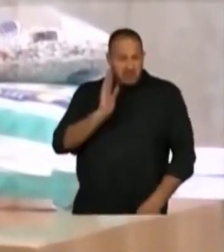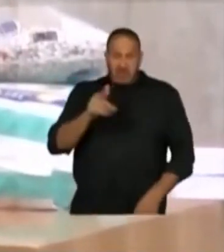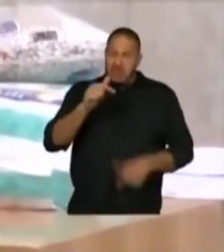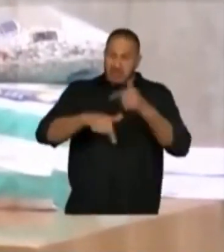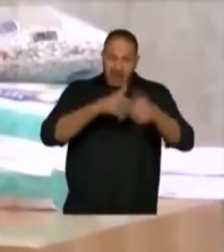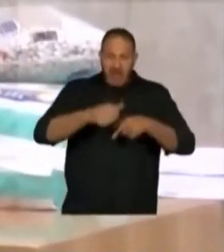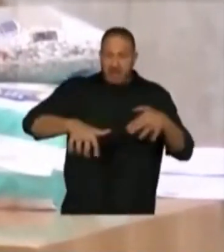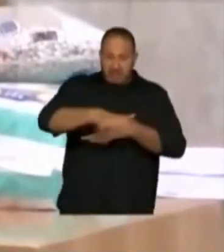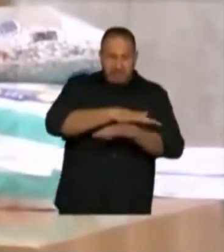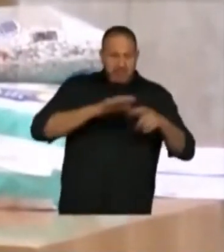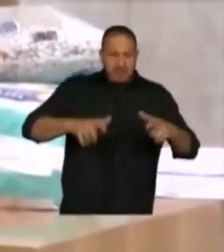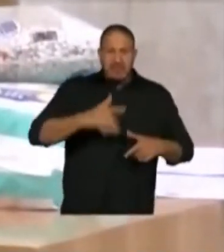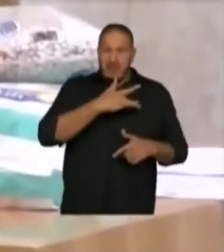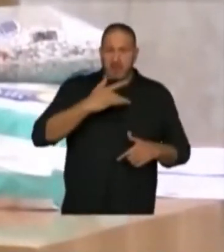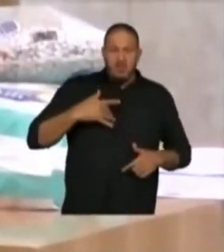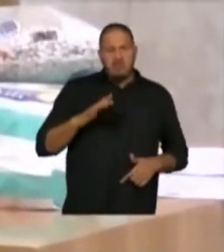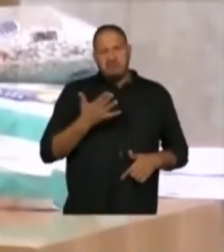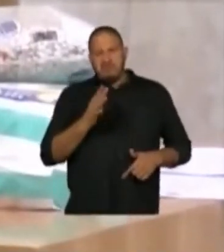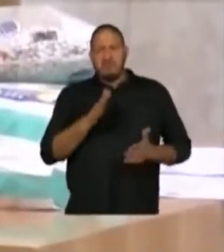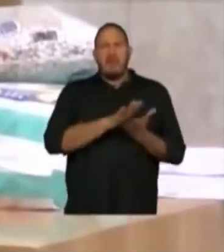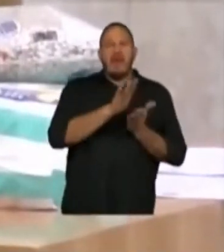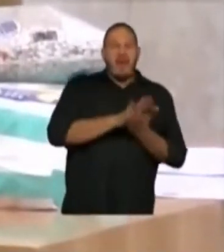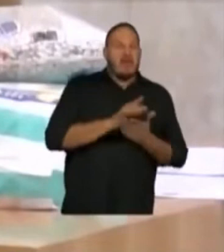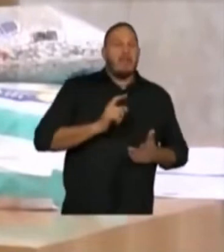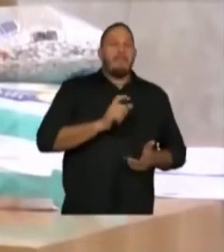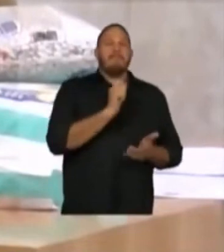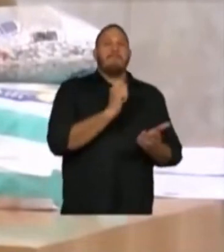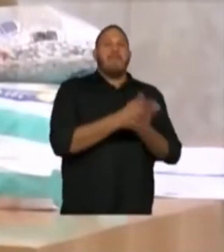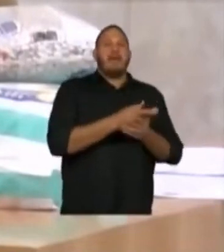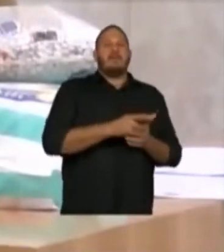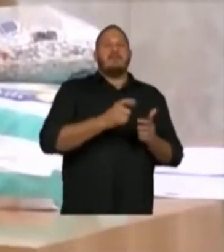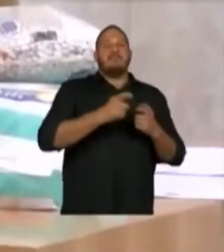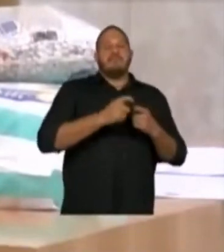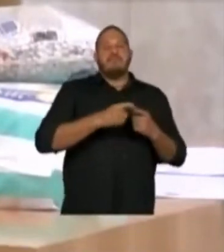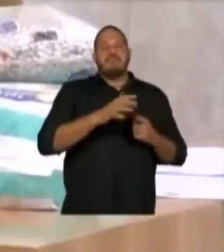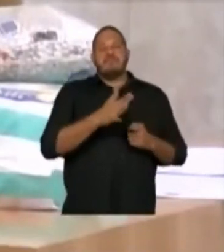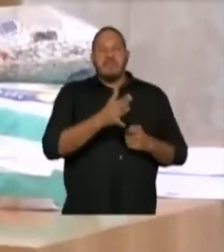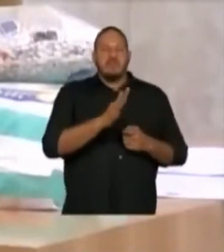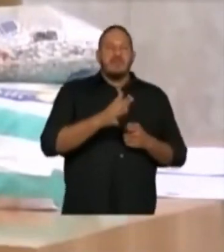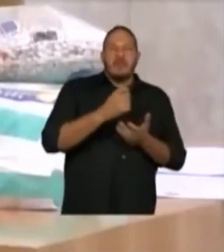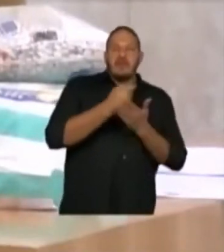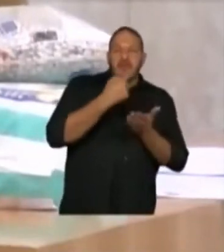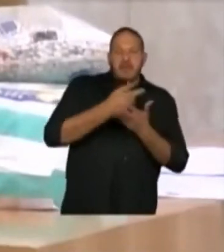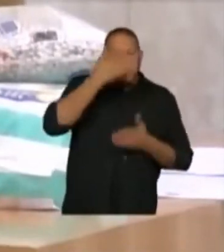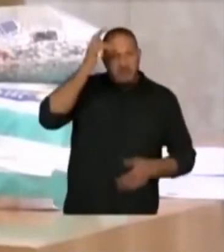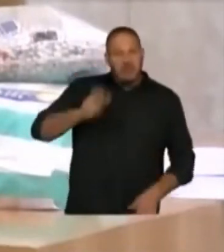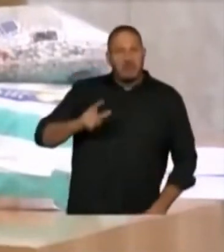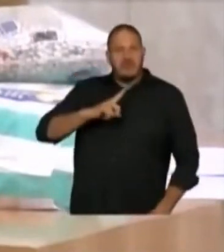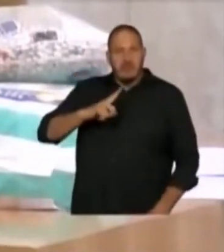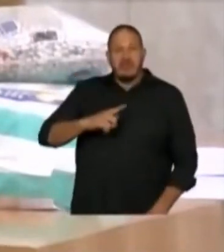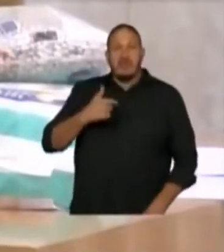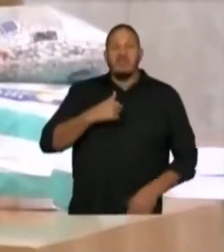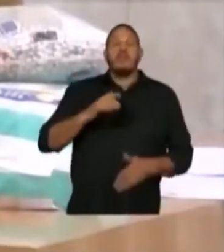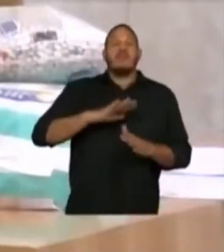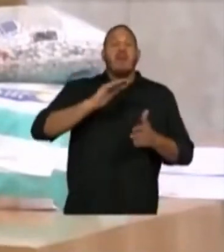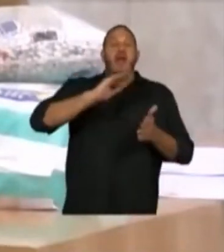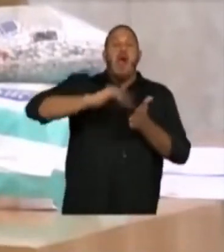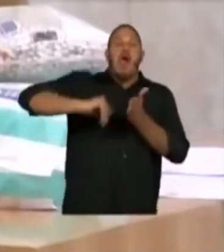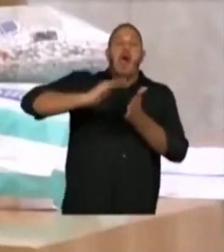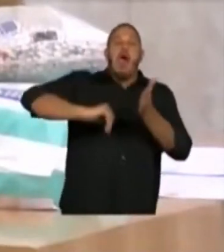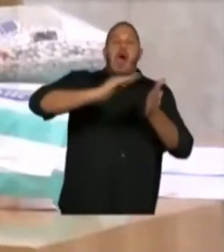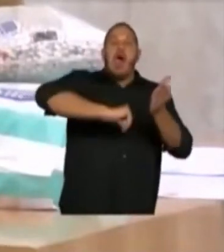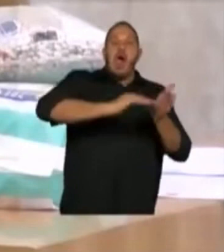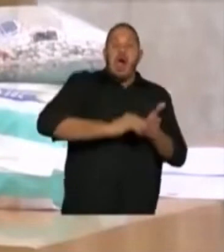de saúde e o gasto médio com saúde que o brasileiro tem. É isso que a gente vai estar tirando da boca das pessoas,